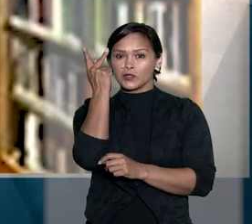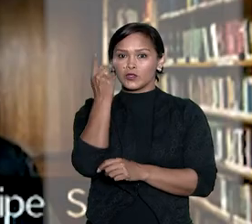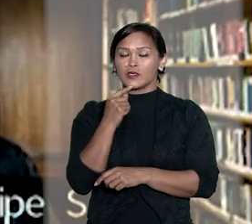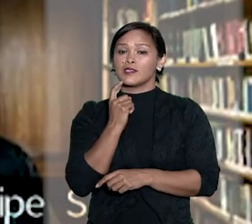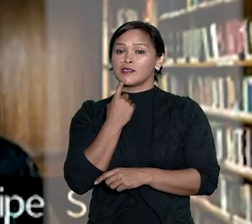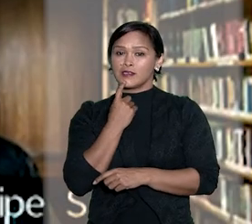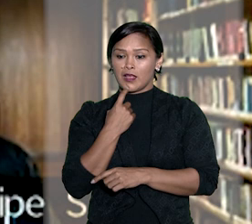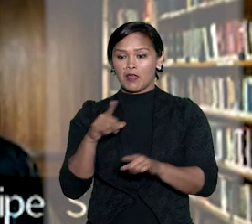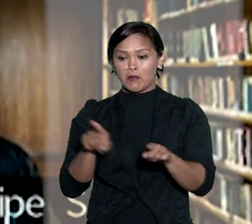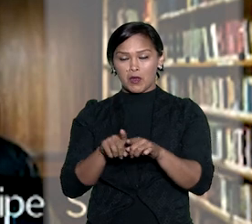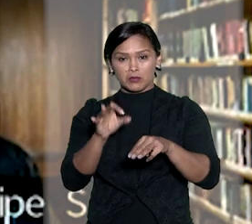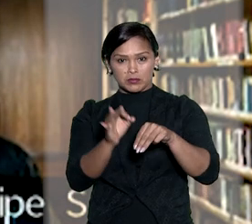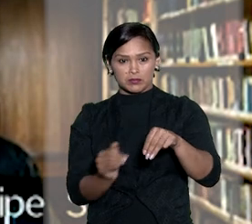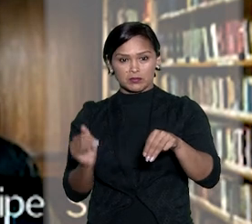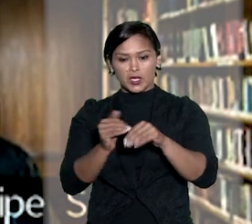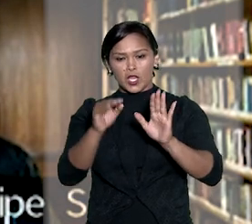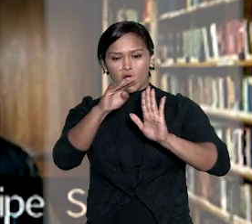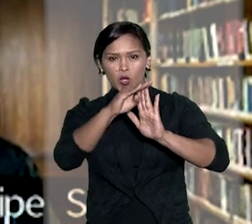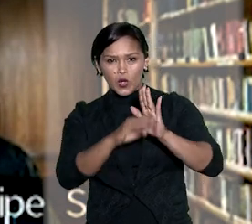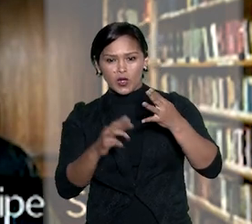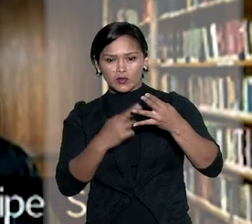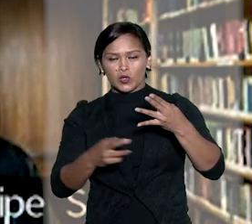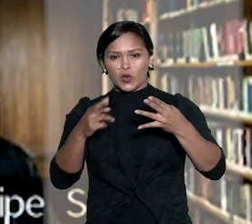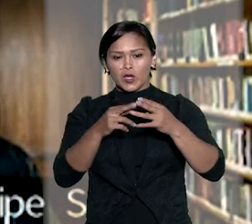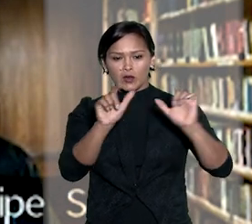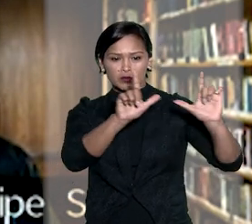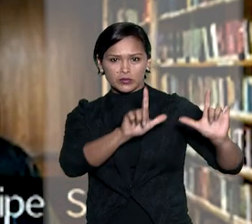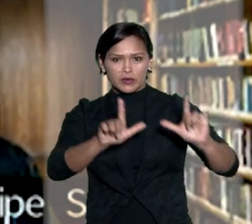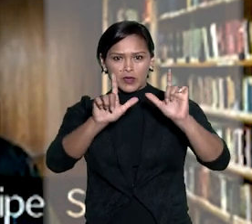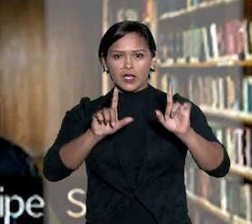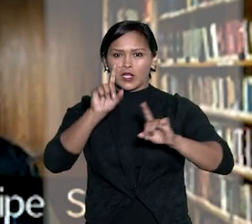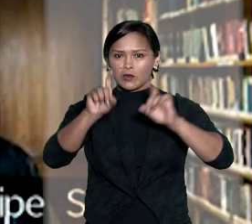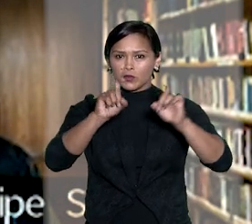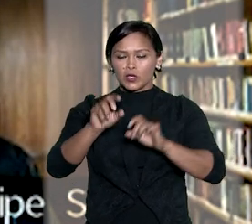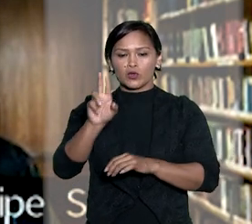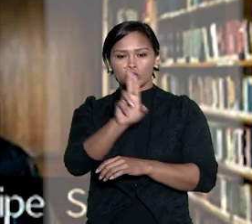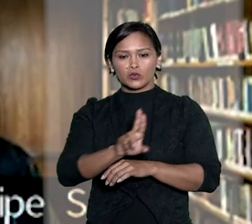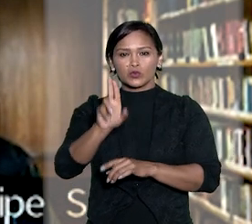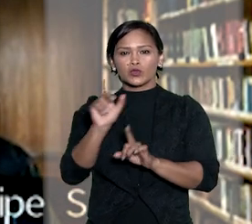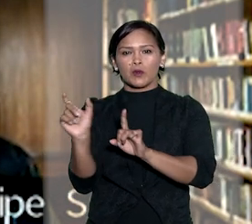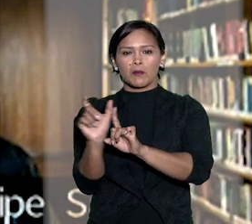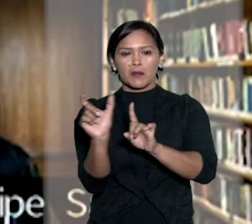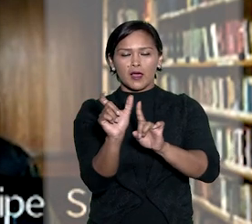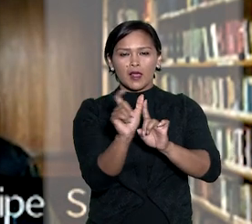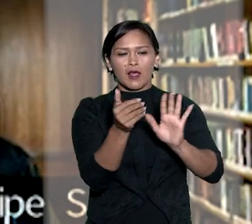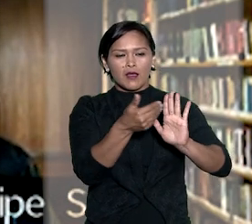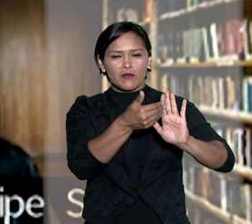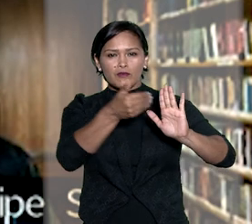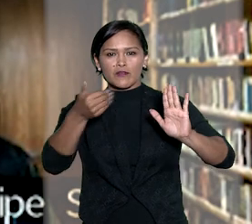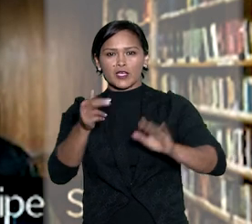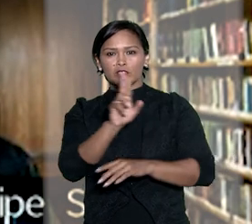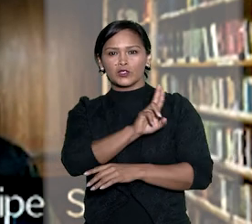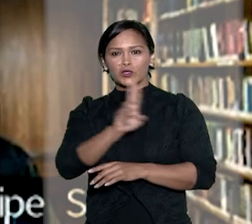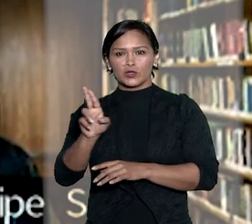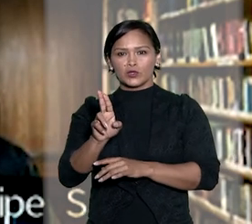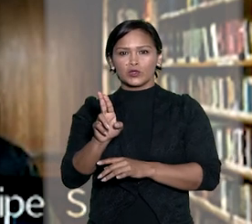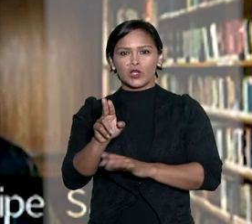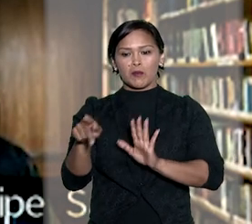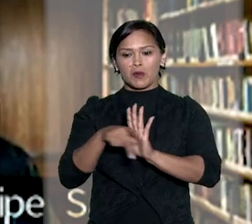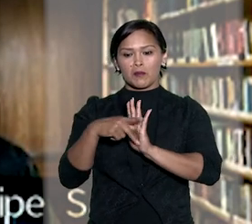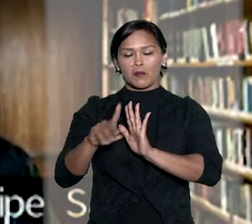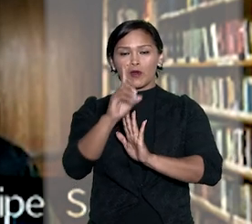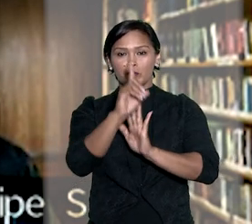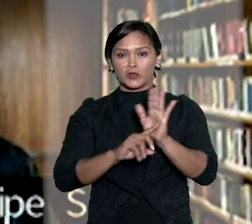pessoa. Salomão apontou que, por meio do recurso do PowerPoint, Dallagnol utilizou palavras que se afastam da nomenclatura